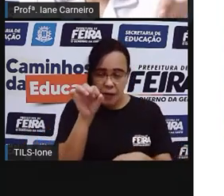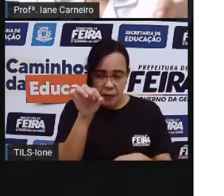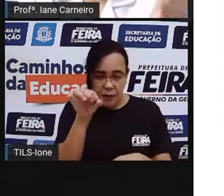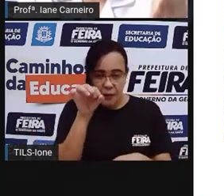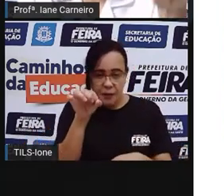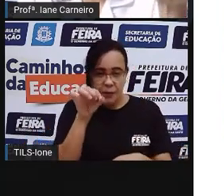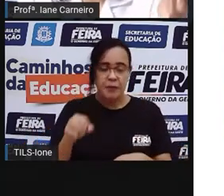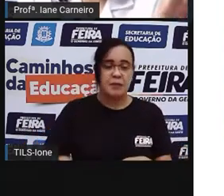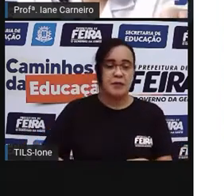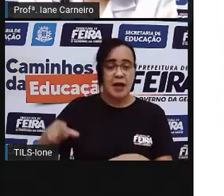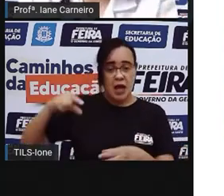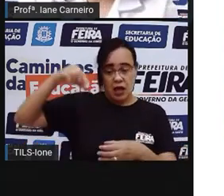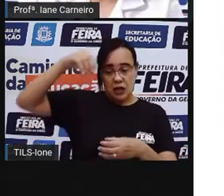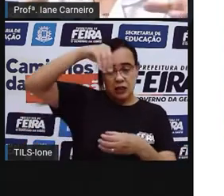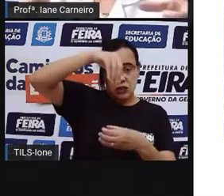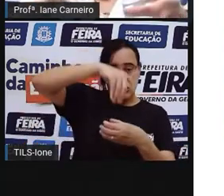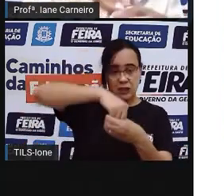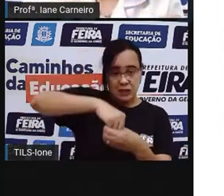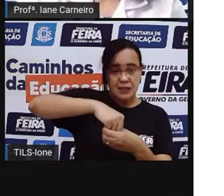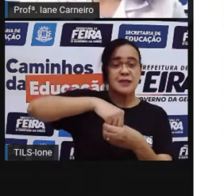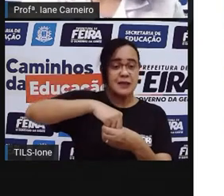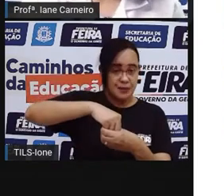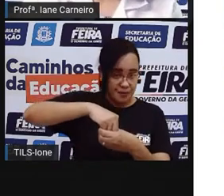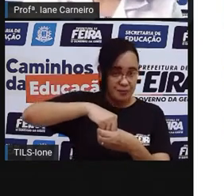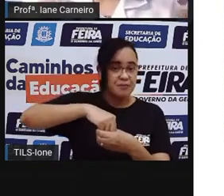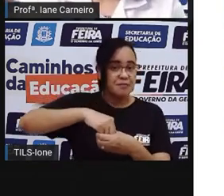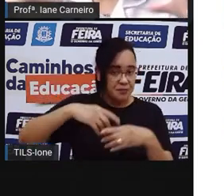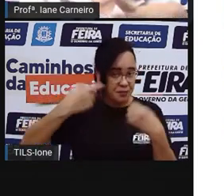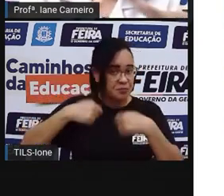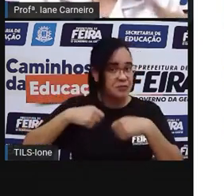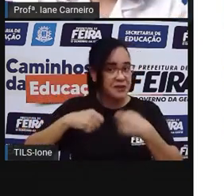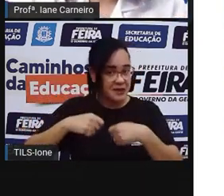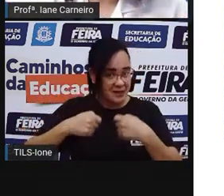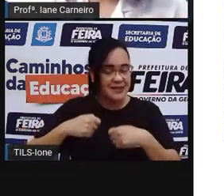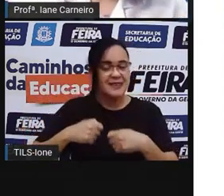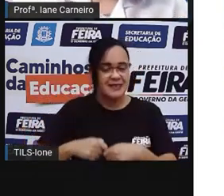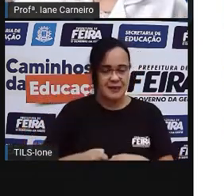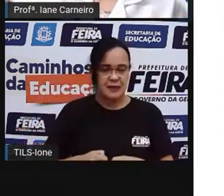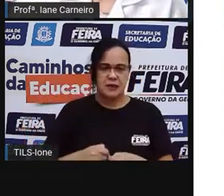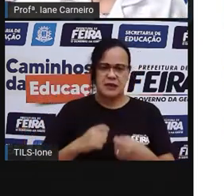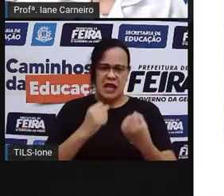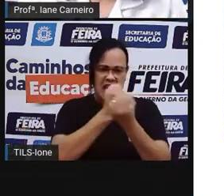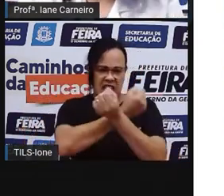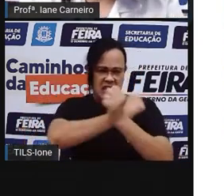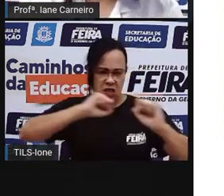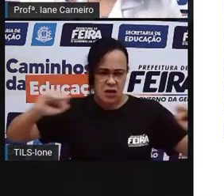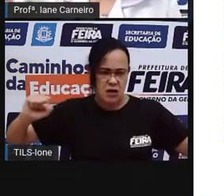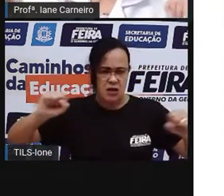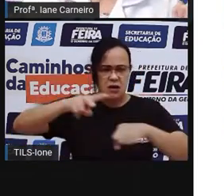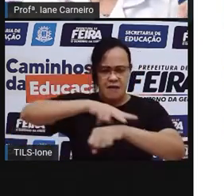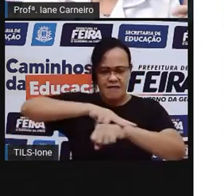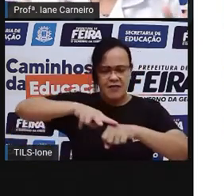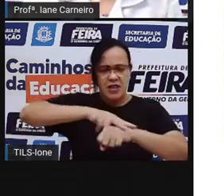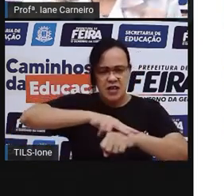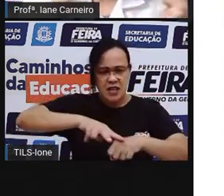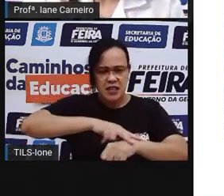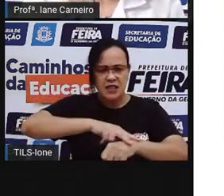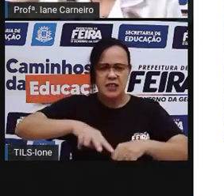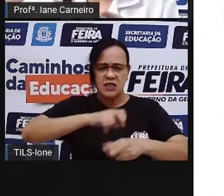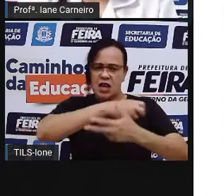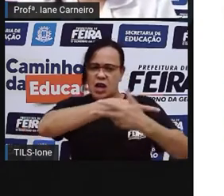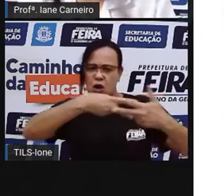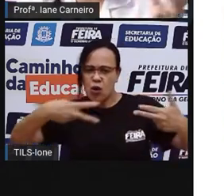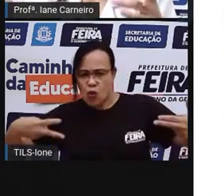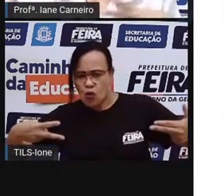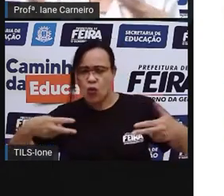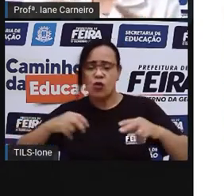objetivo dela é derrubar dentro de um buraco. E aí tem um campo de golfe, tem os obstáculos. E você tem a quantidade de